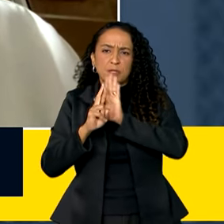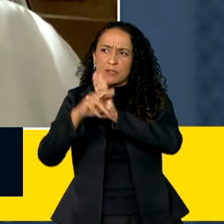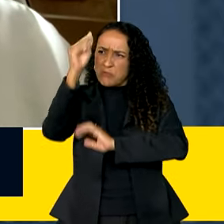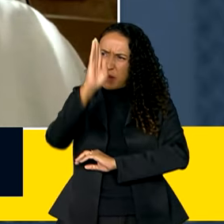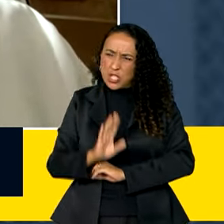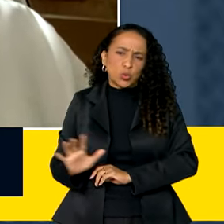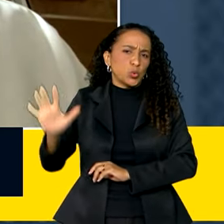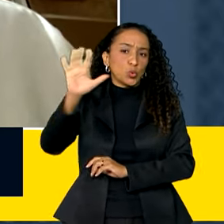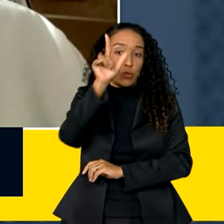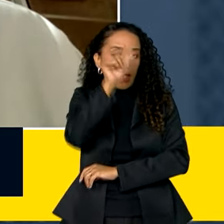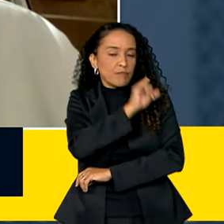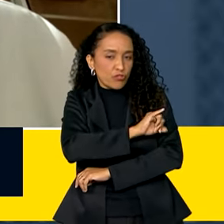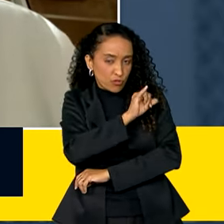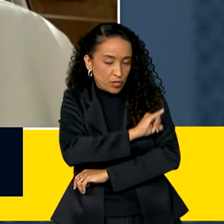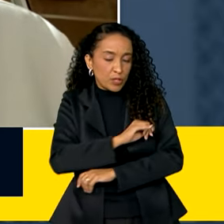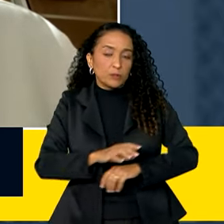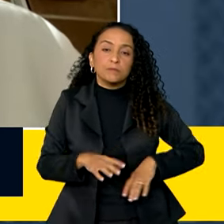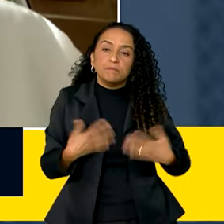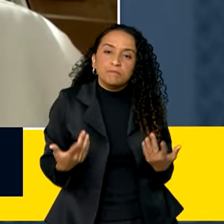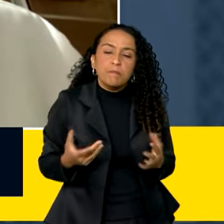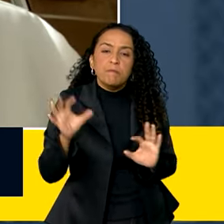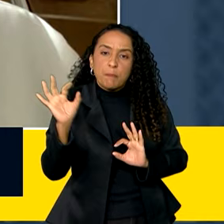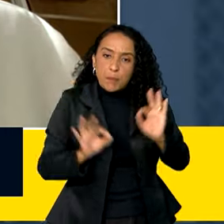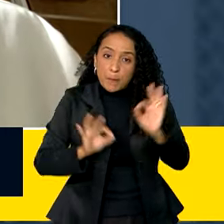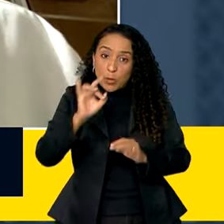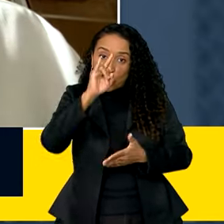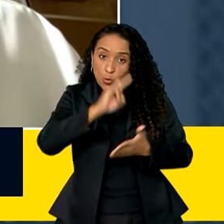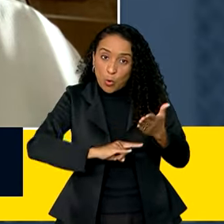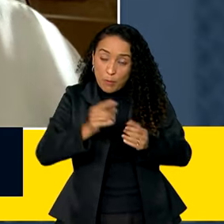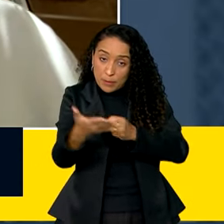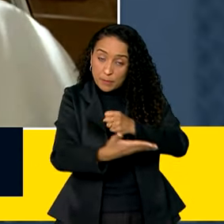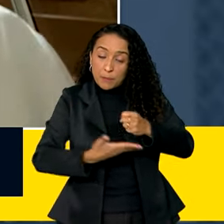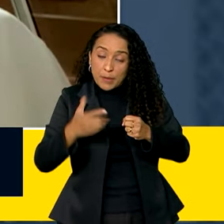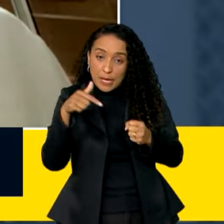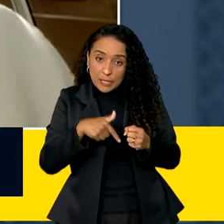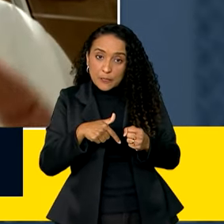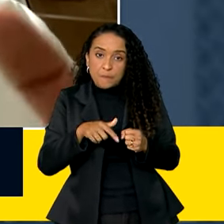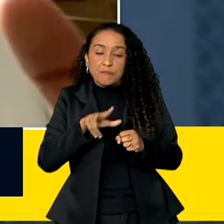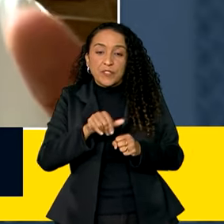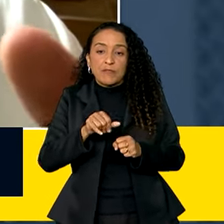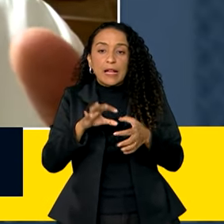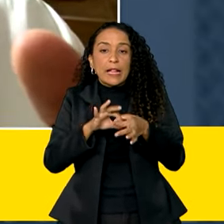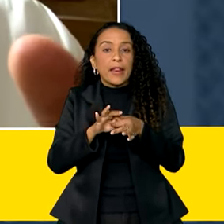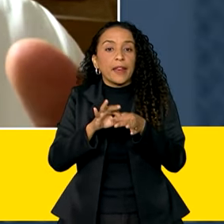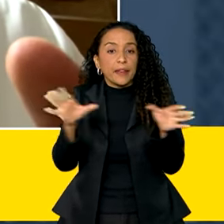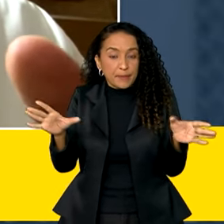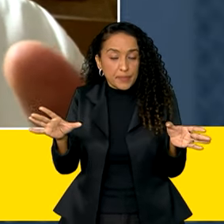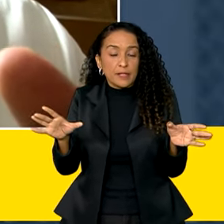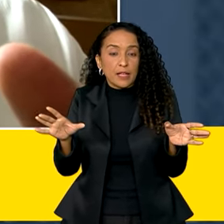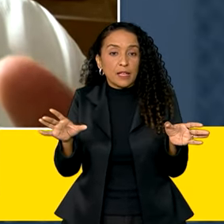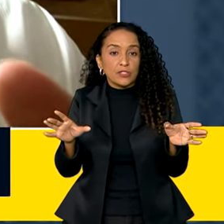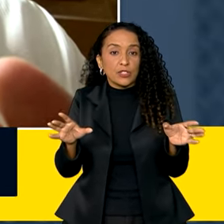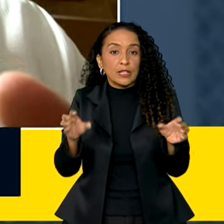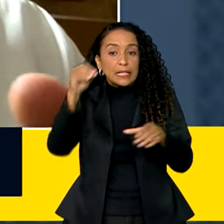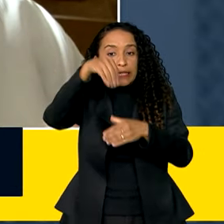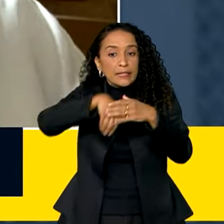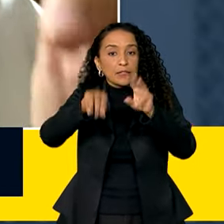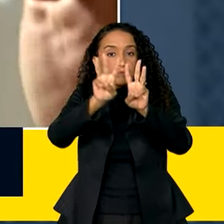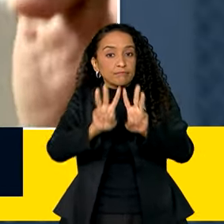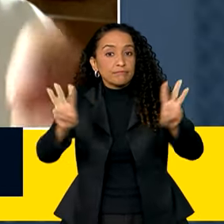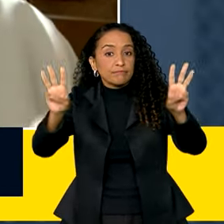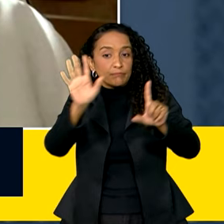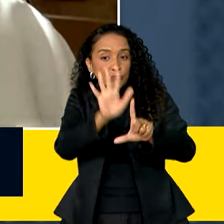do Brasil inteiro, lá no Rio de Janeiro, que preparou esse documento base, que será disponibilizado na plataforma,